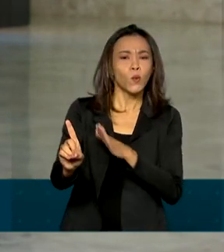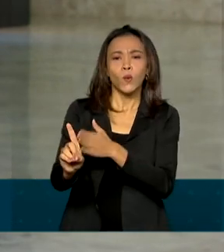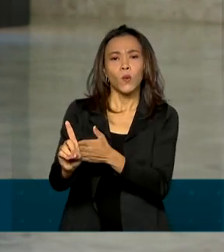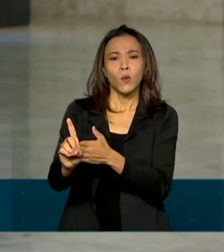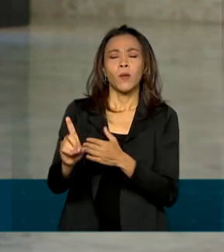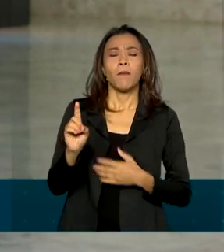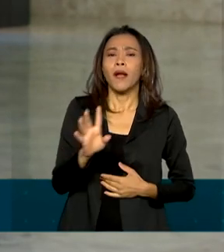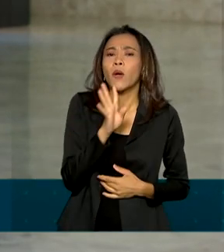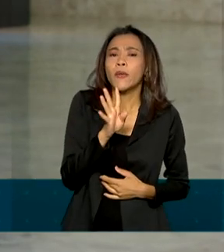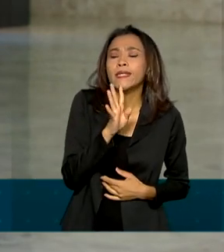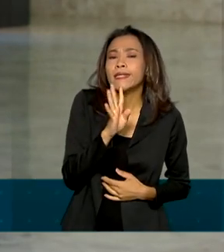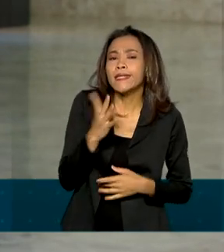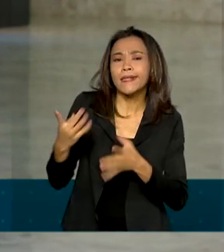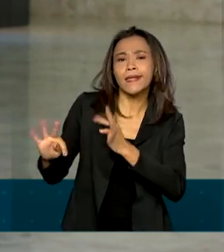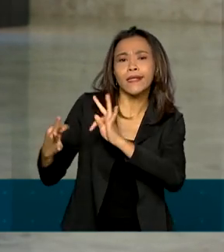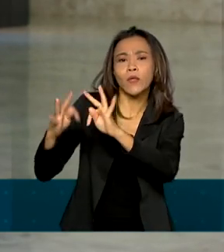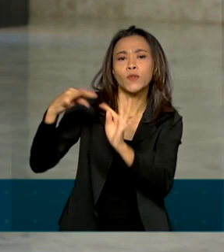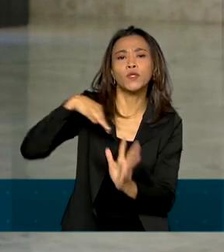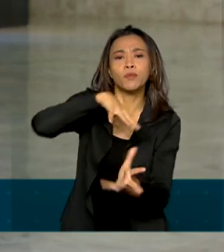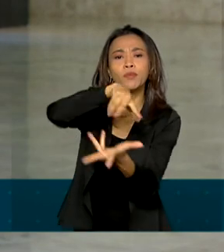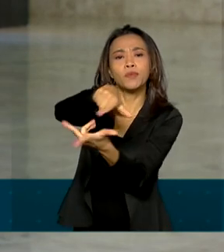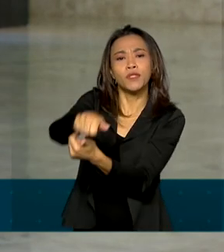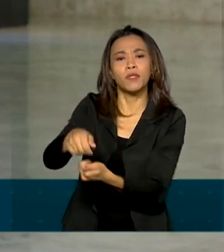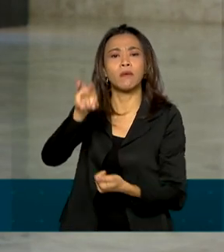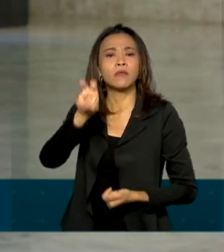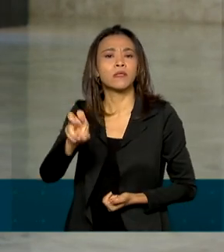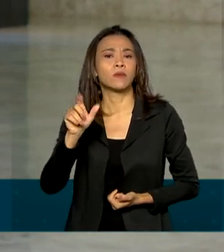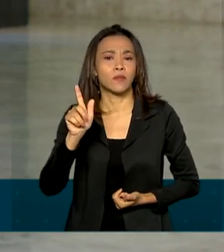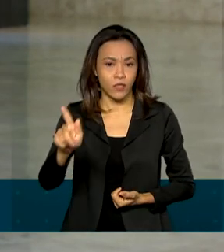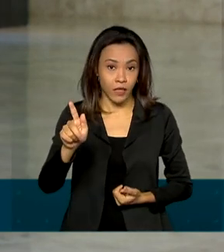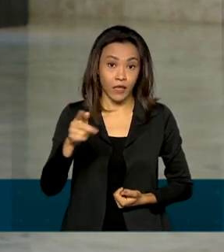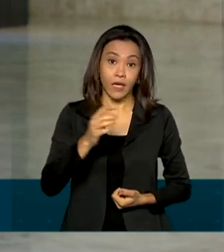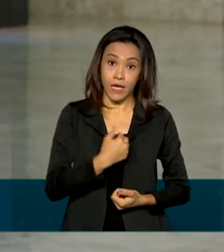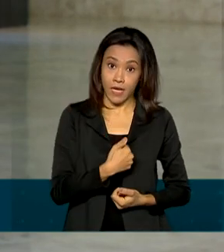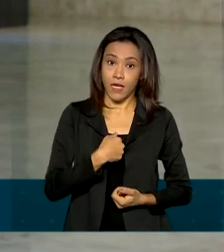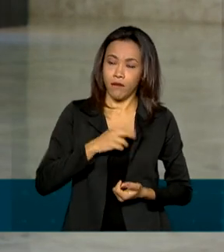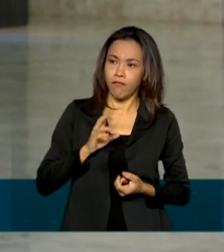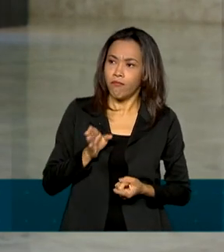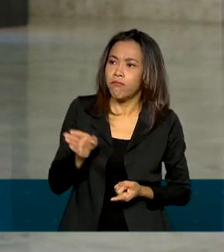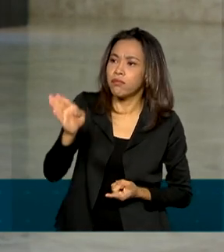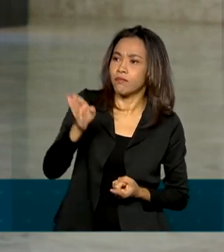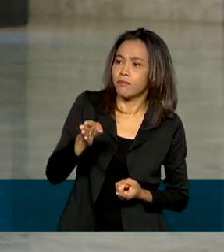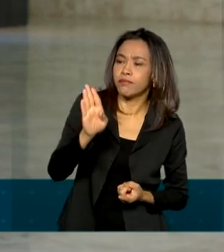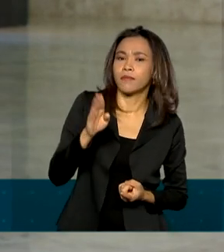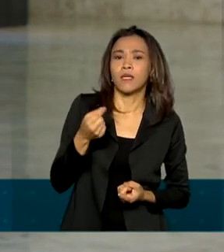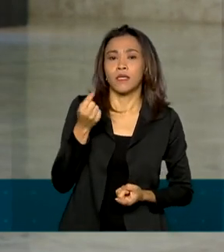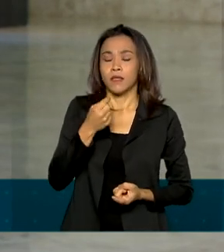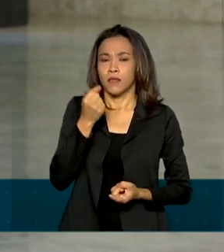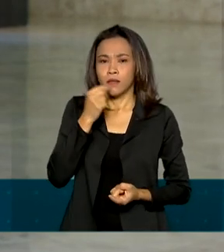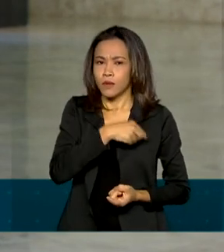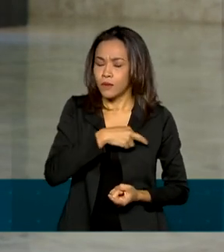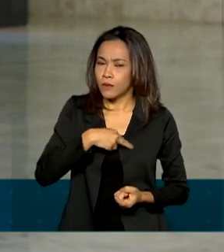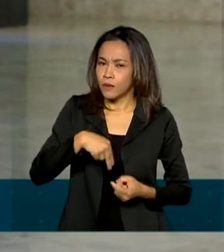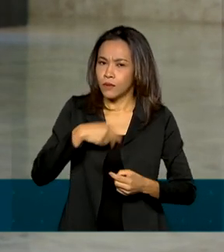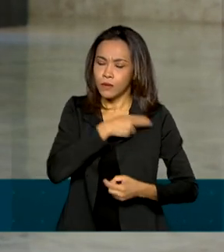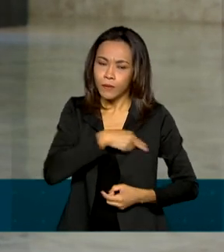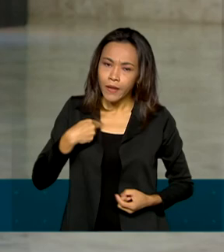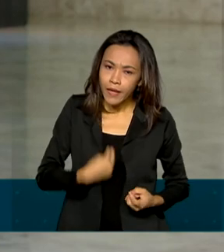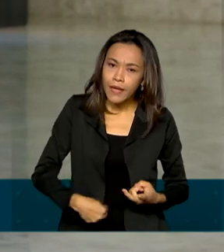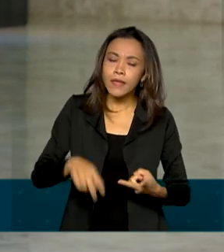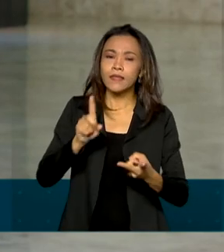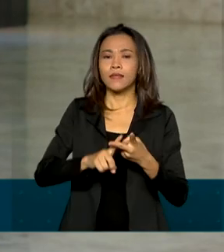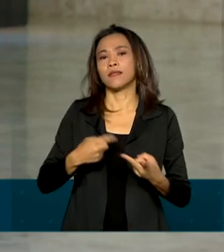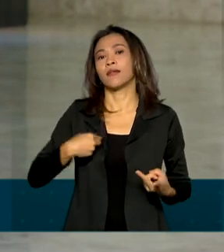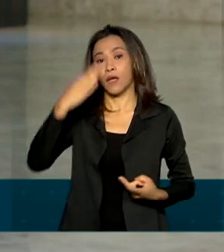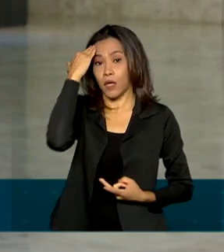tecnologias, esses modelos internacionais de tecnologia 5G. Ele passou por vários países como Suécia, Finlândia, Coreia do Sul,